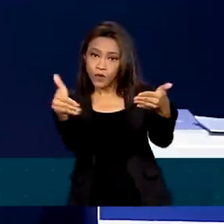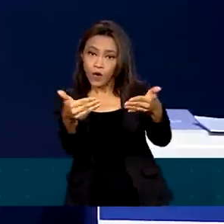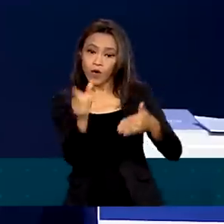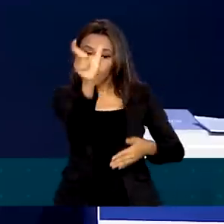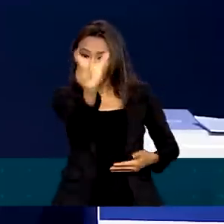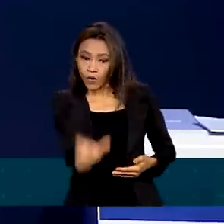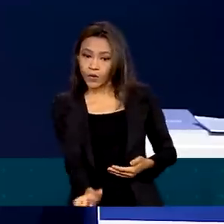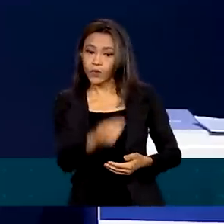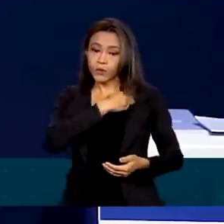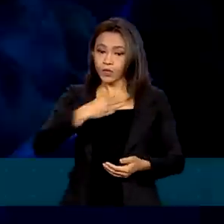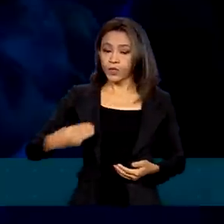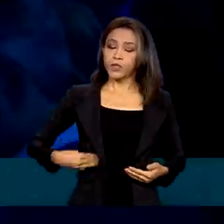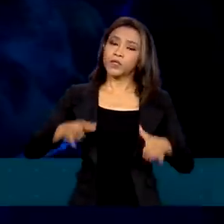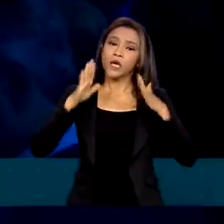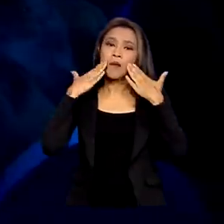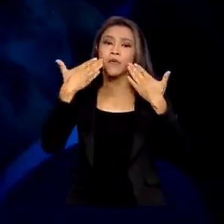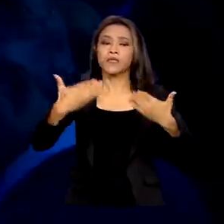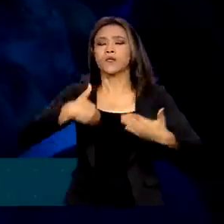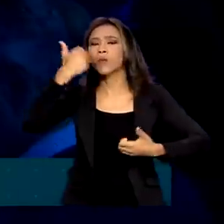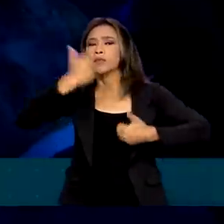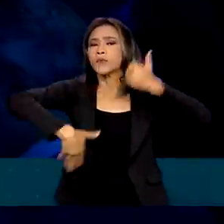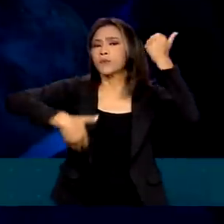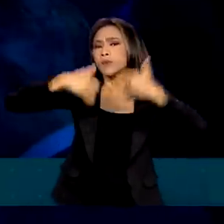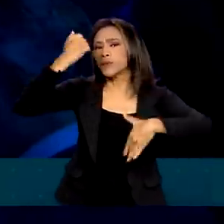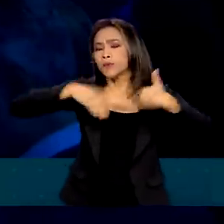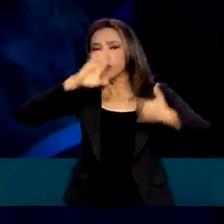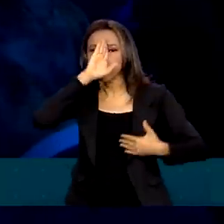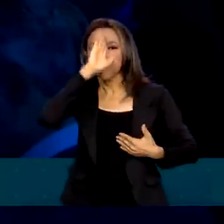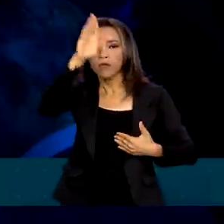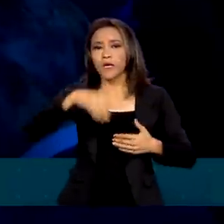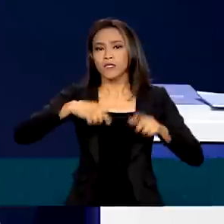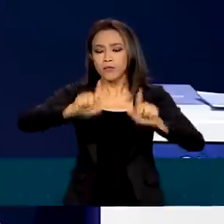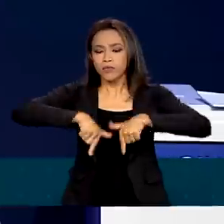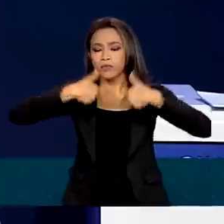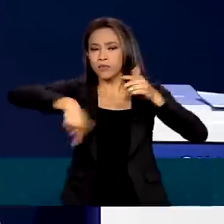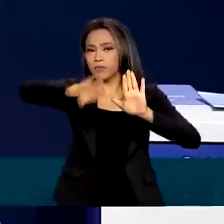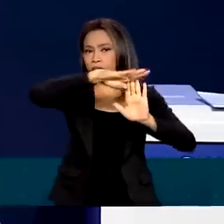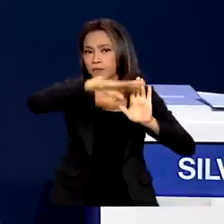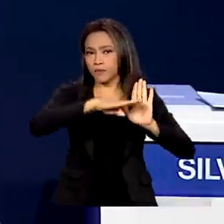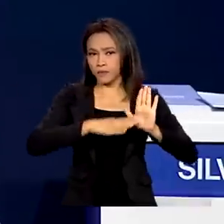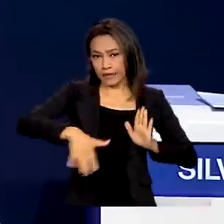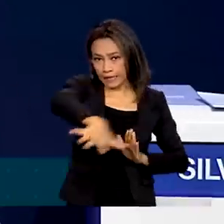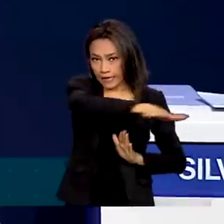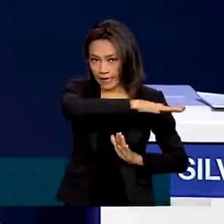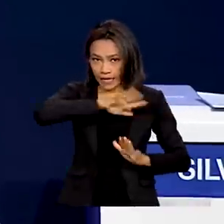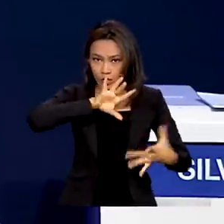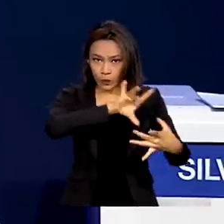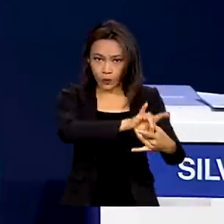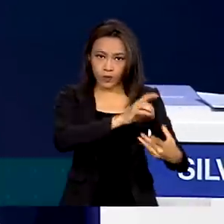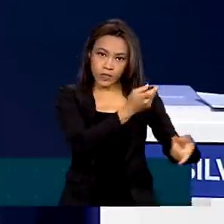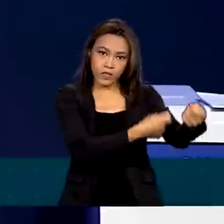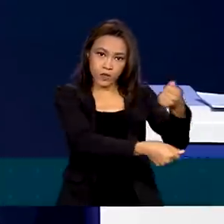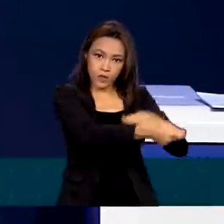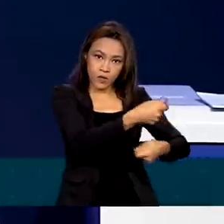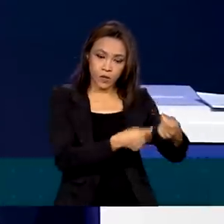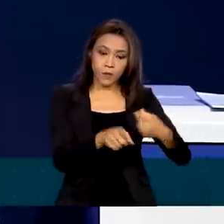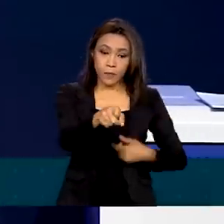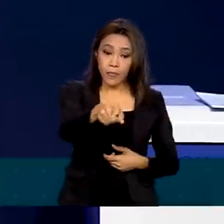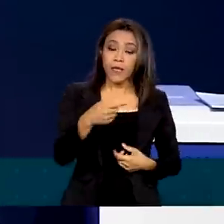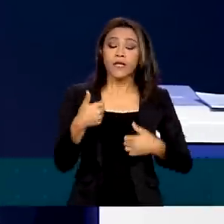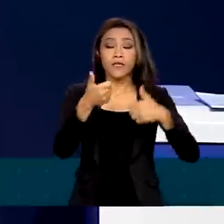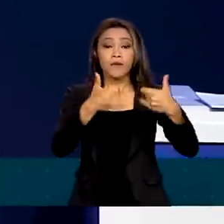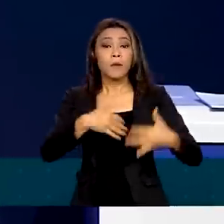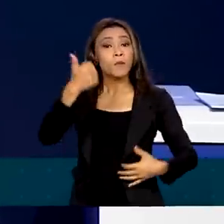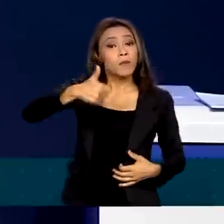Fernando Haddad apresentou as prioridades do governo na área econômica. A reforma tributária que nós queremos votar no primeiro semestre,